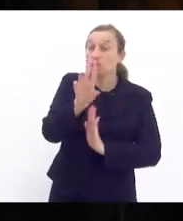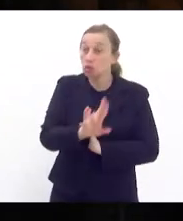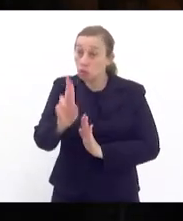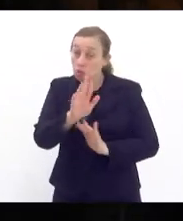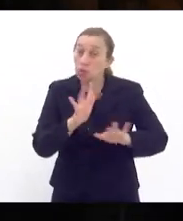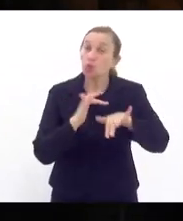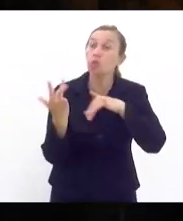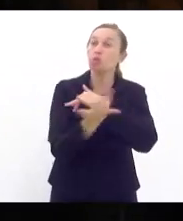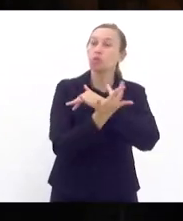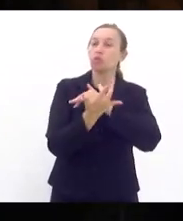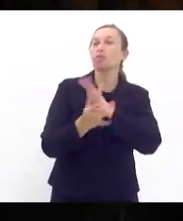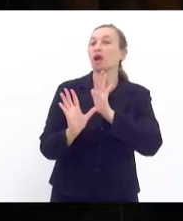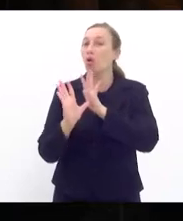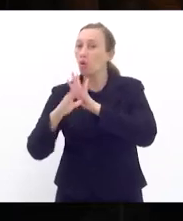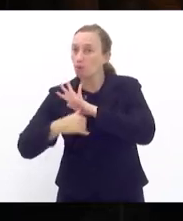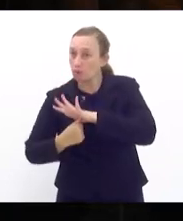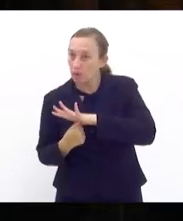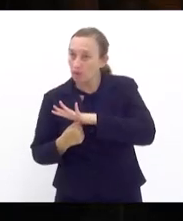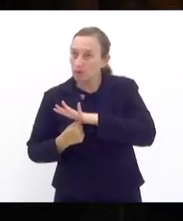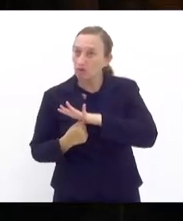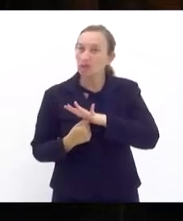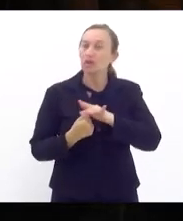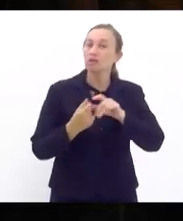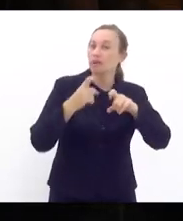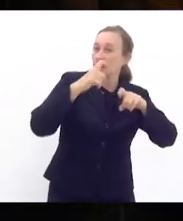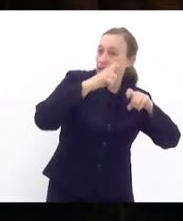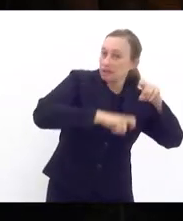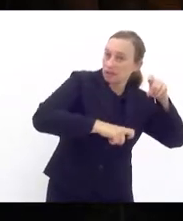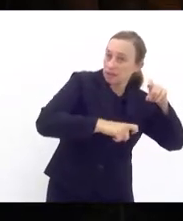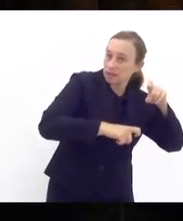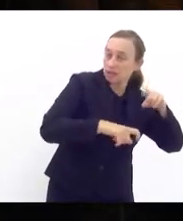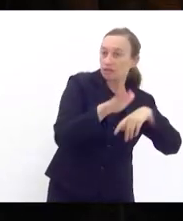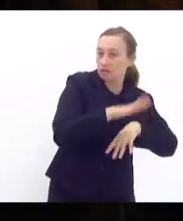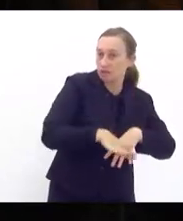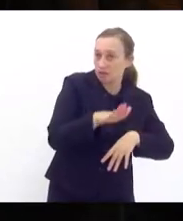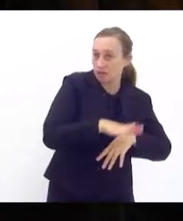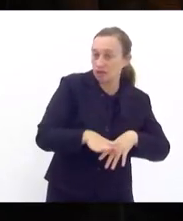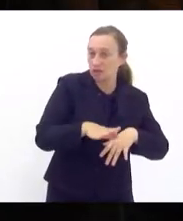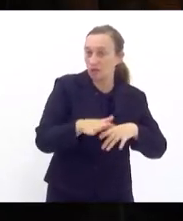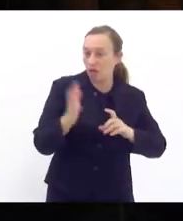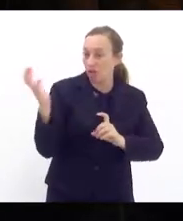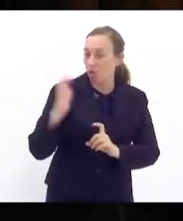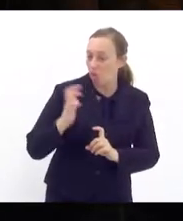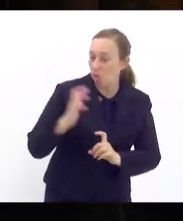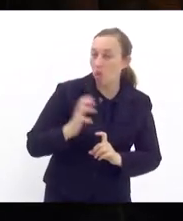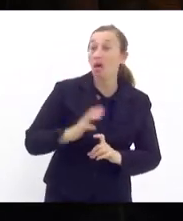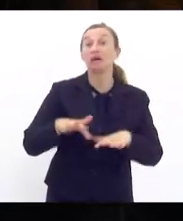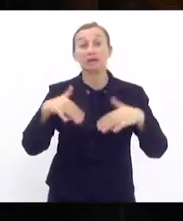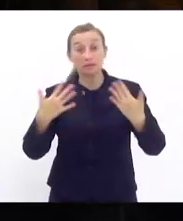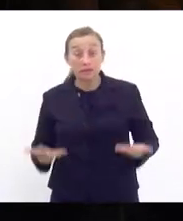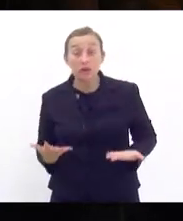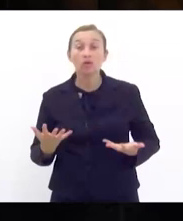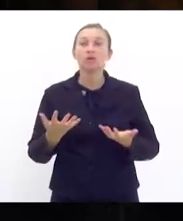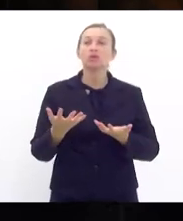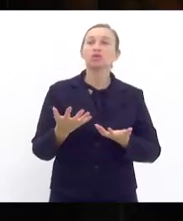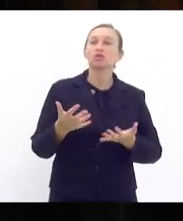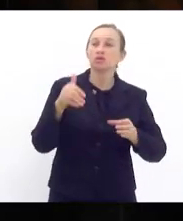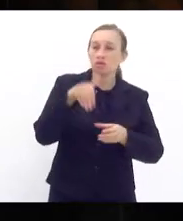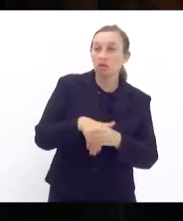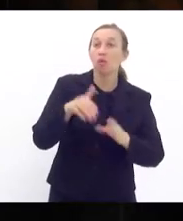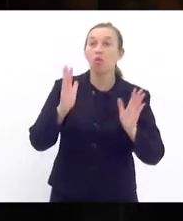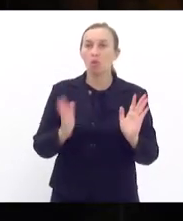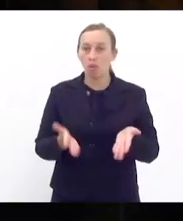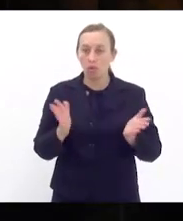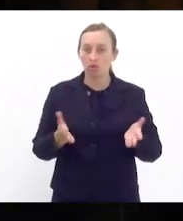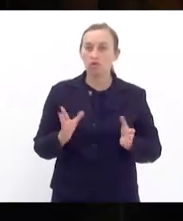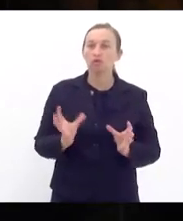para roubar para pedofilia para intimidar para ameaçar então o que a gente está em votação hoje